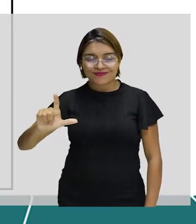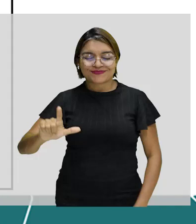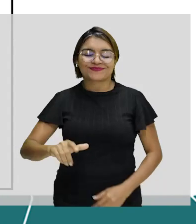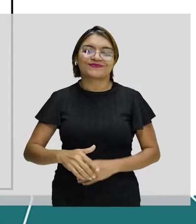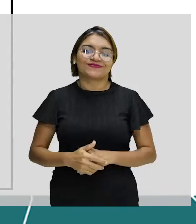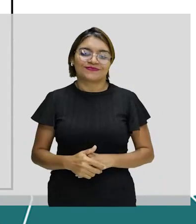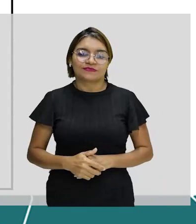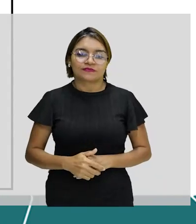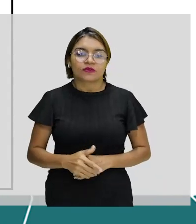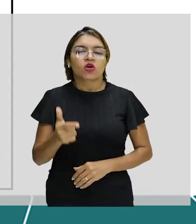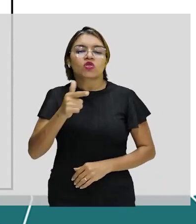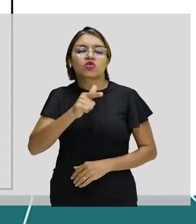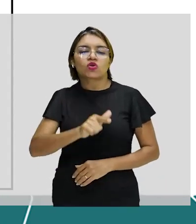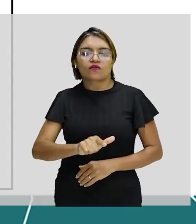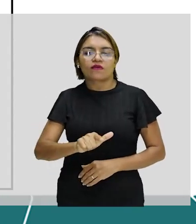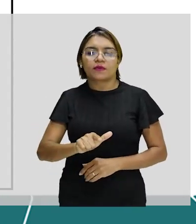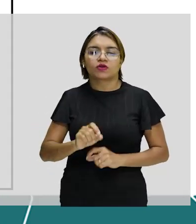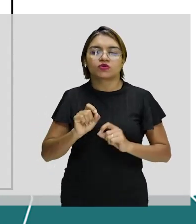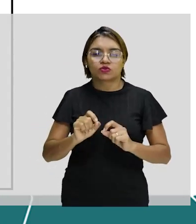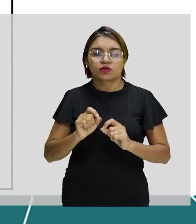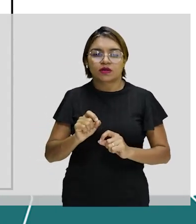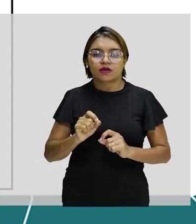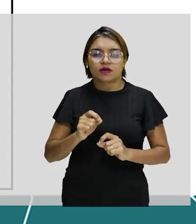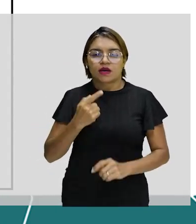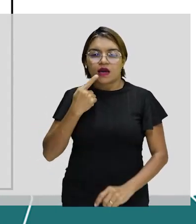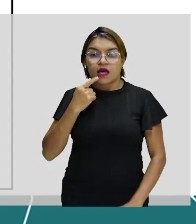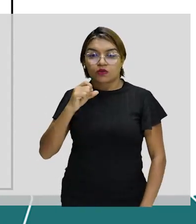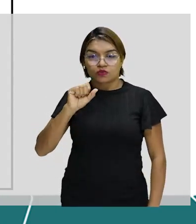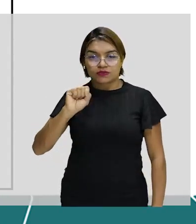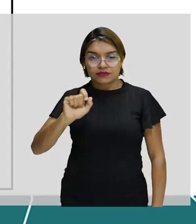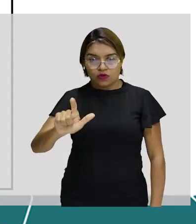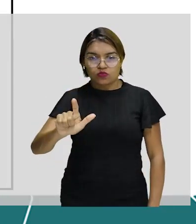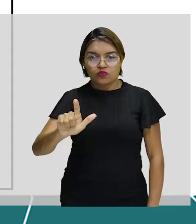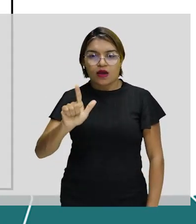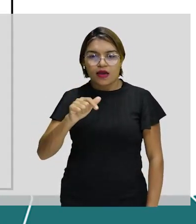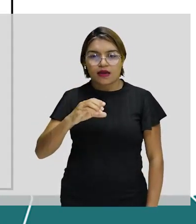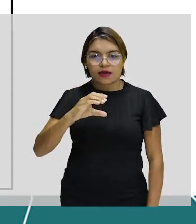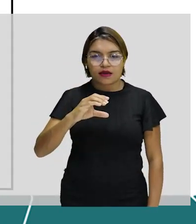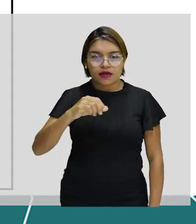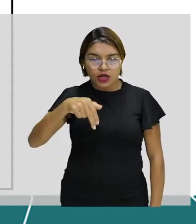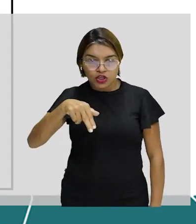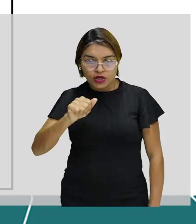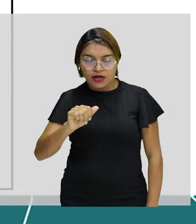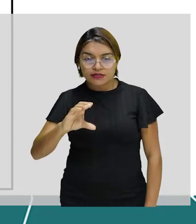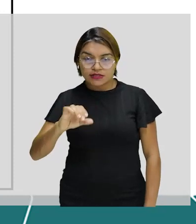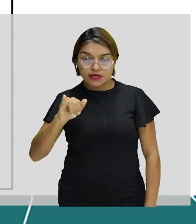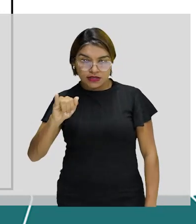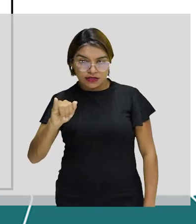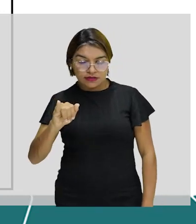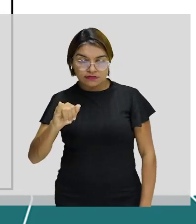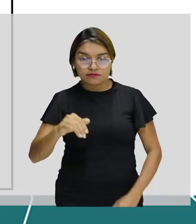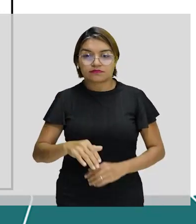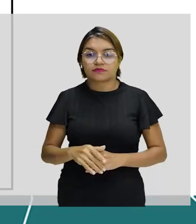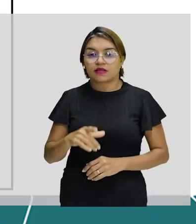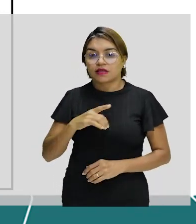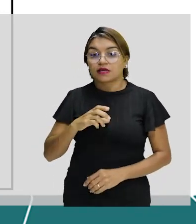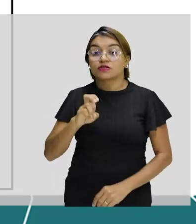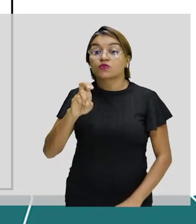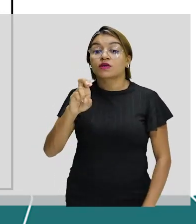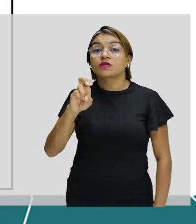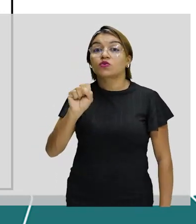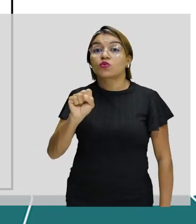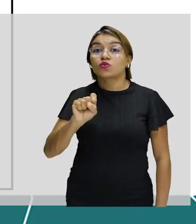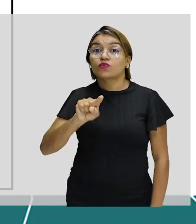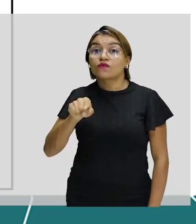Agora, novamente, o cloreto de sódio, o sal de cozinha, 58,5 unidades de massa